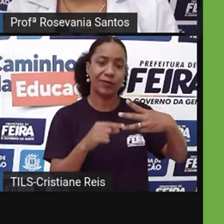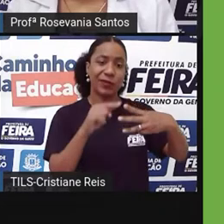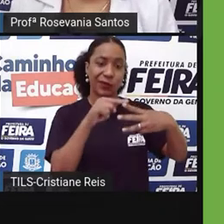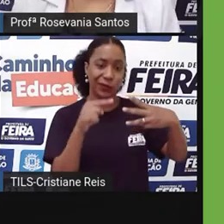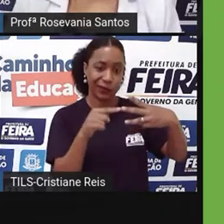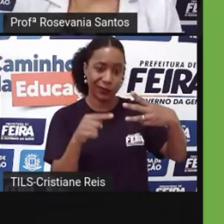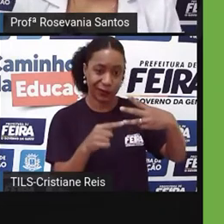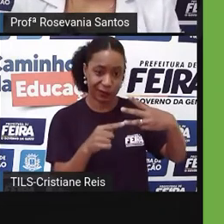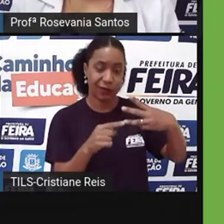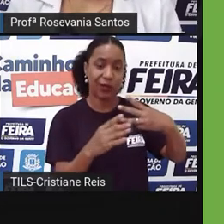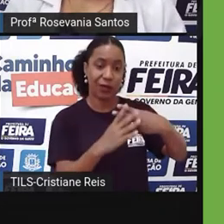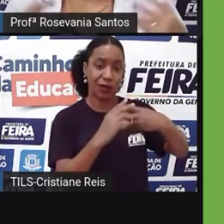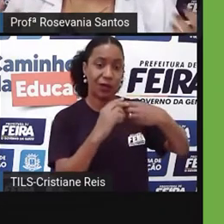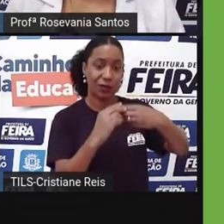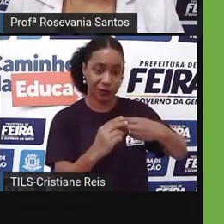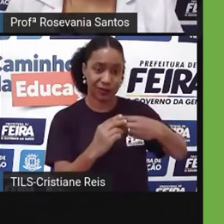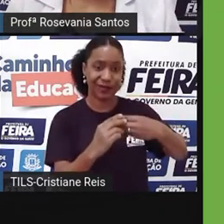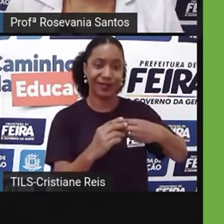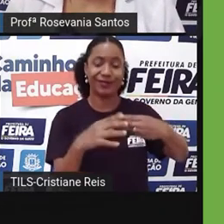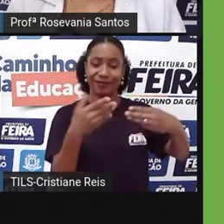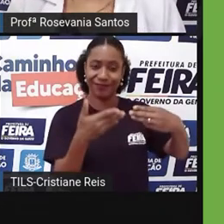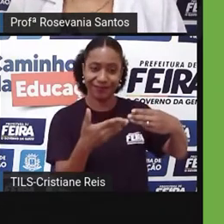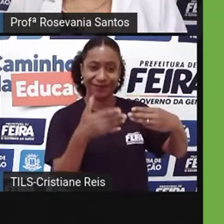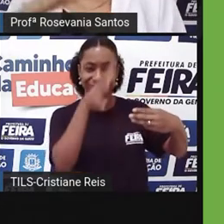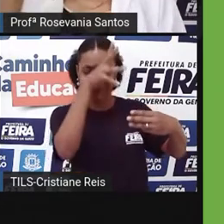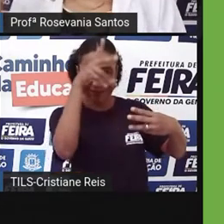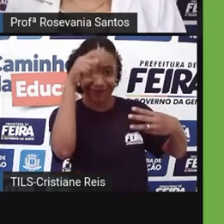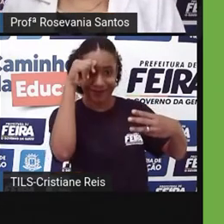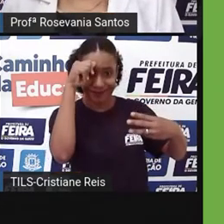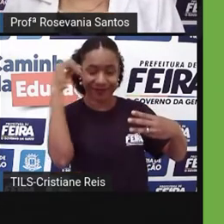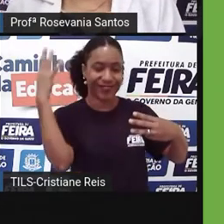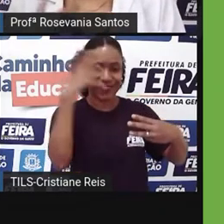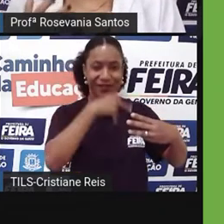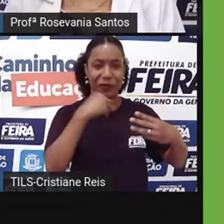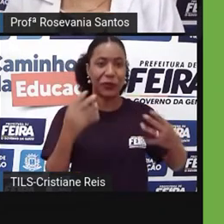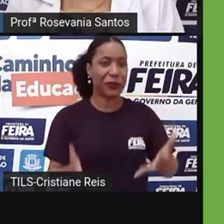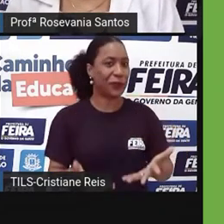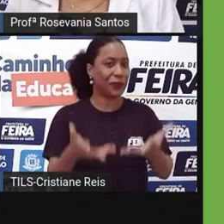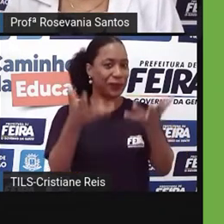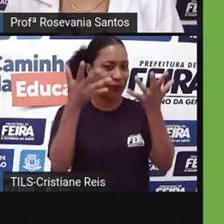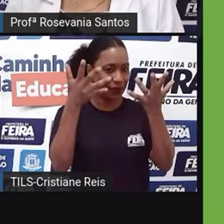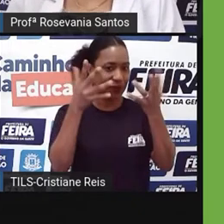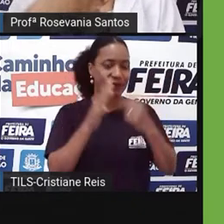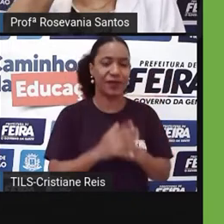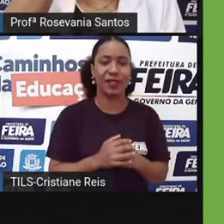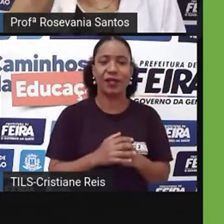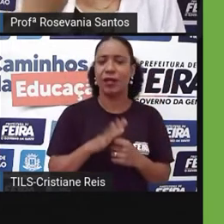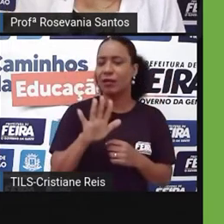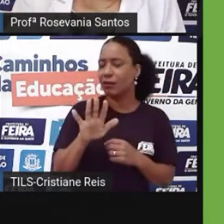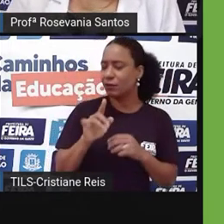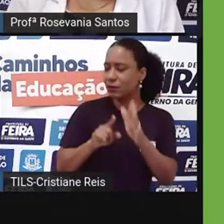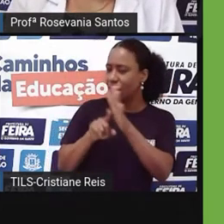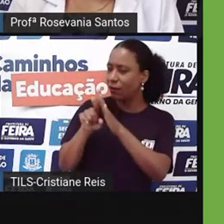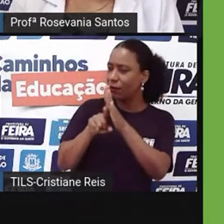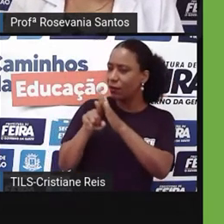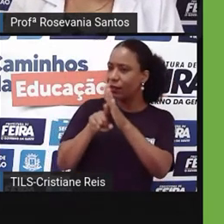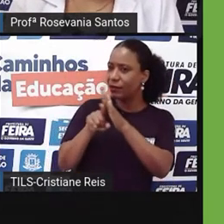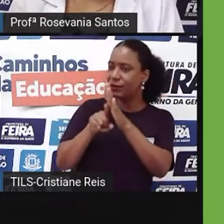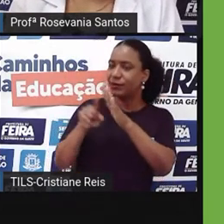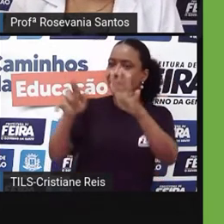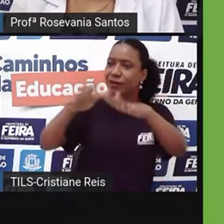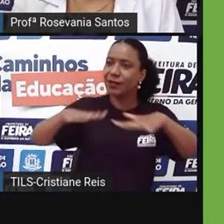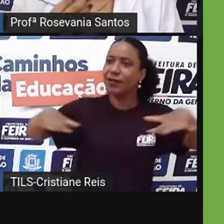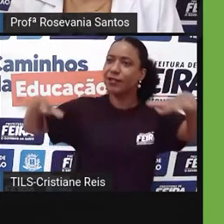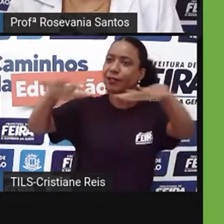exuberância que a gente tem. Porque, normalmente, numa paisagem, quando a gente tá, né, analisando uma paisagem, qual a primeira coisa que a gente enxerga ali